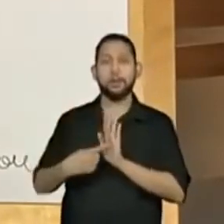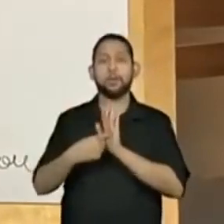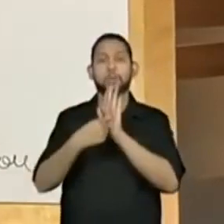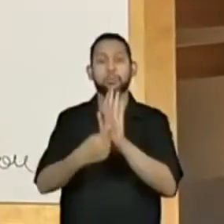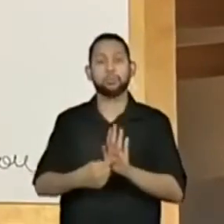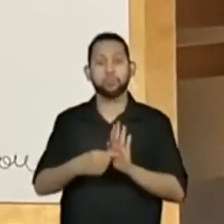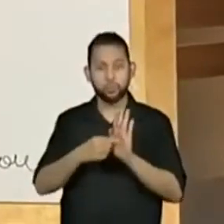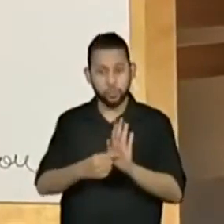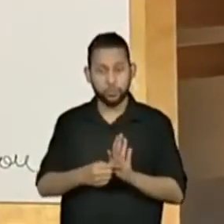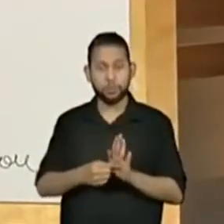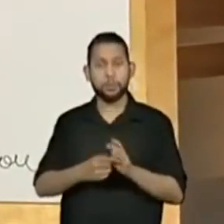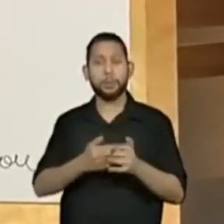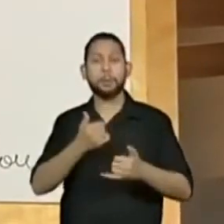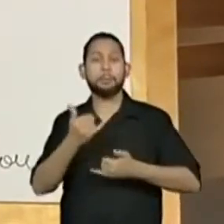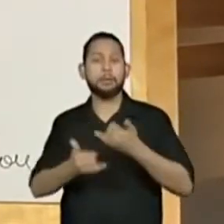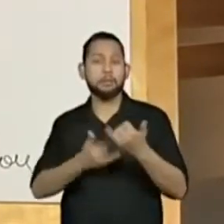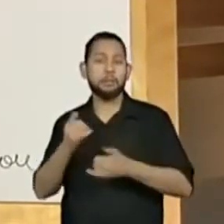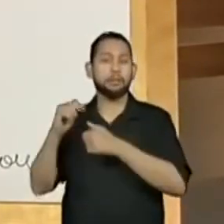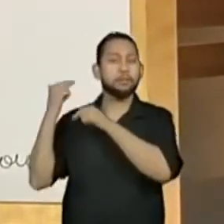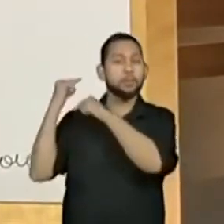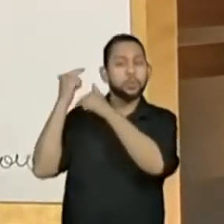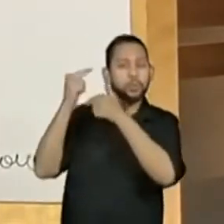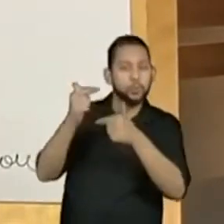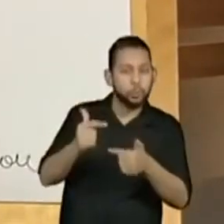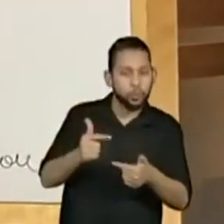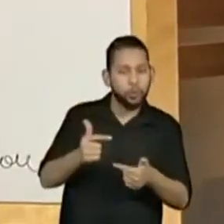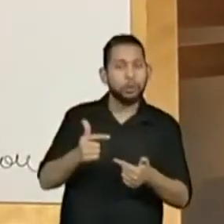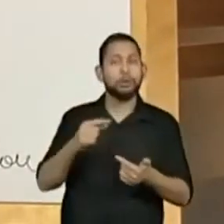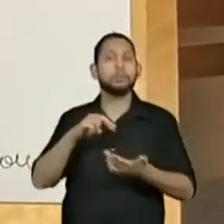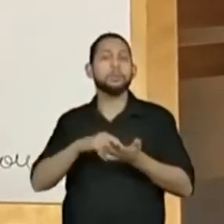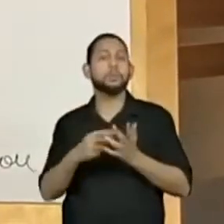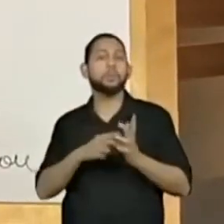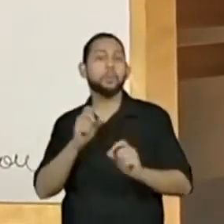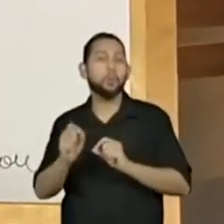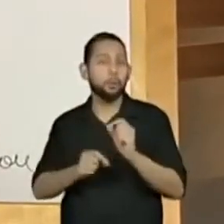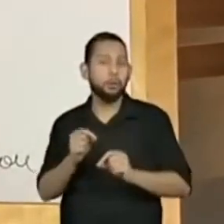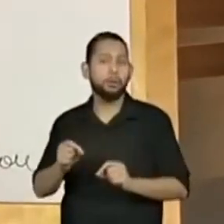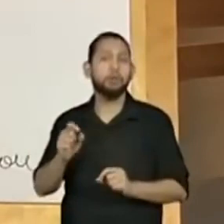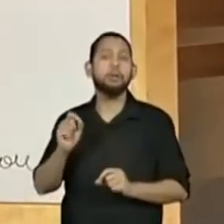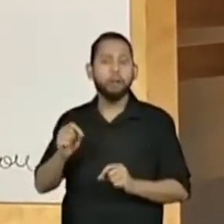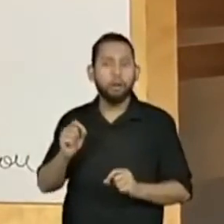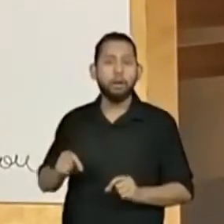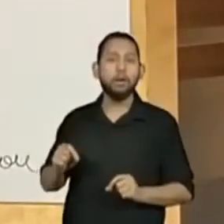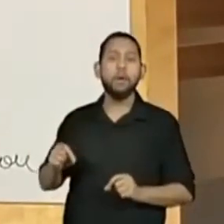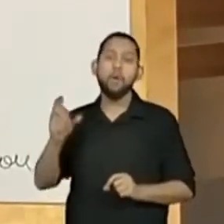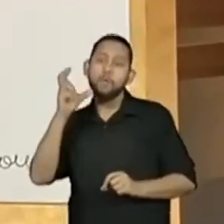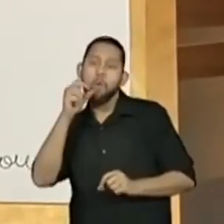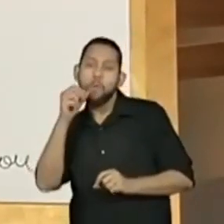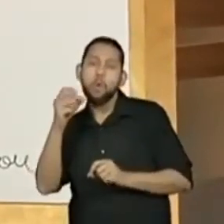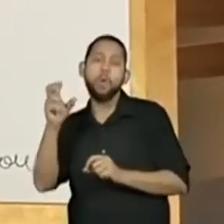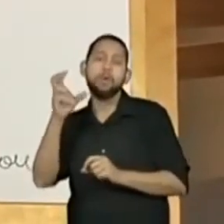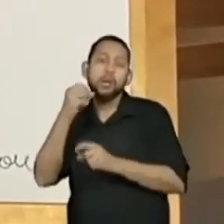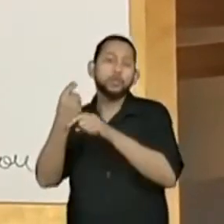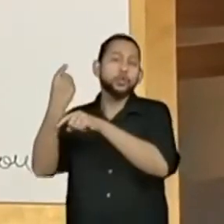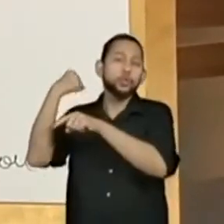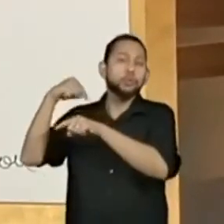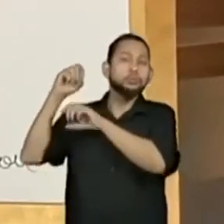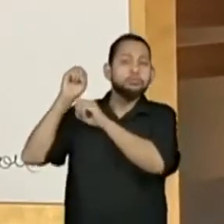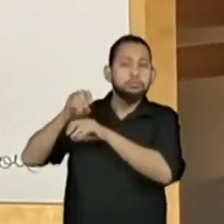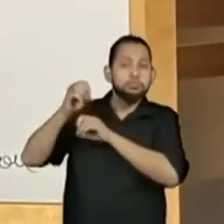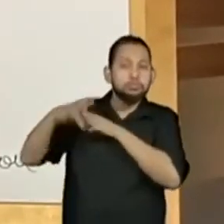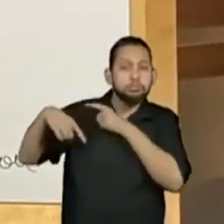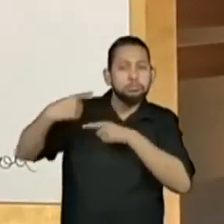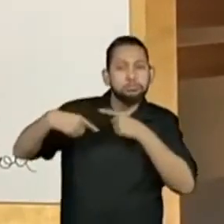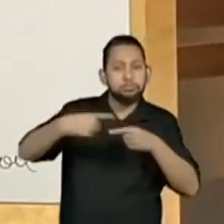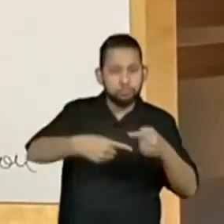sobre brincadeiras tradicionais, são aquelas brincadeiras passadas de gerações para gerações. Mas, pergunto,